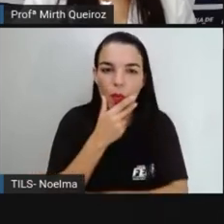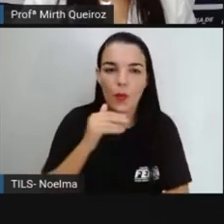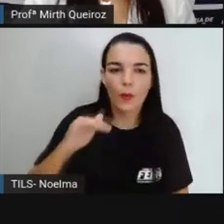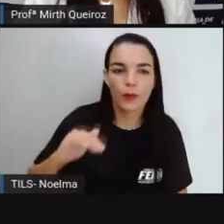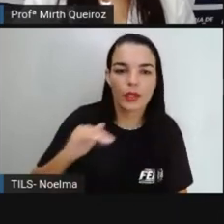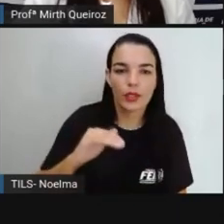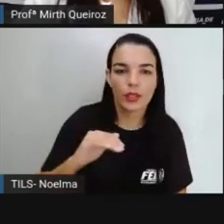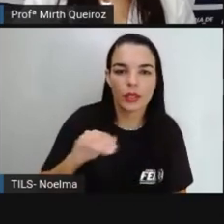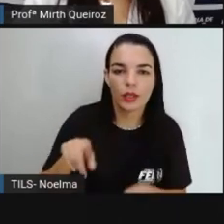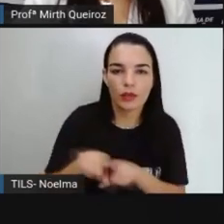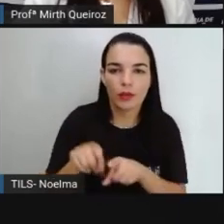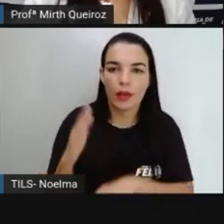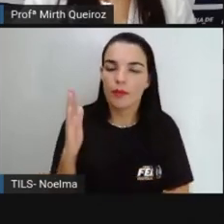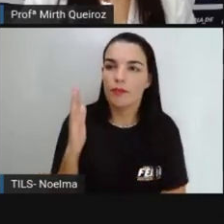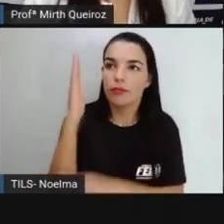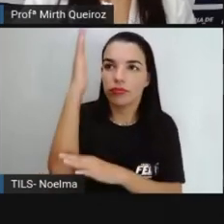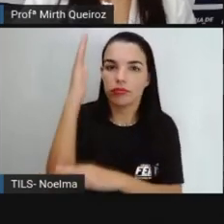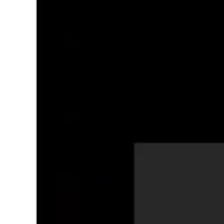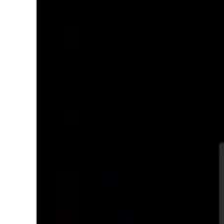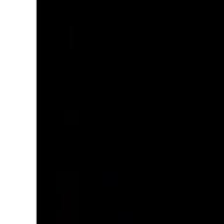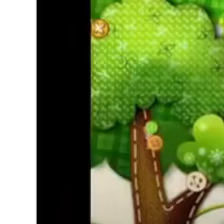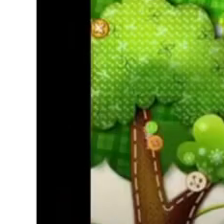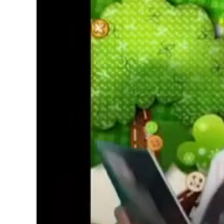E os prévios Vamos assistir?